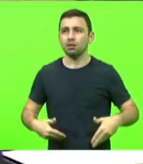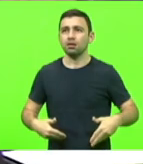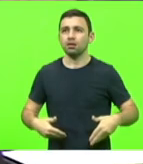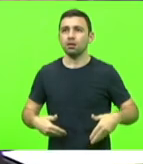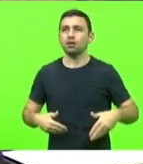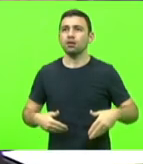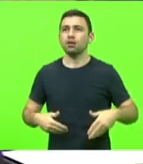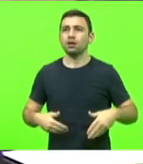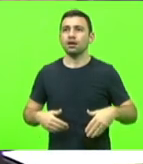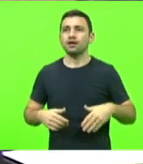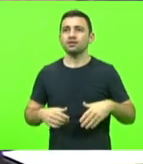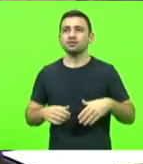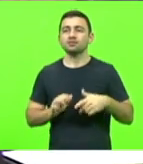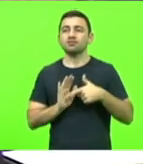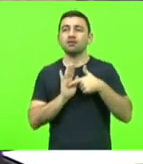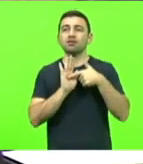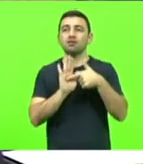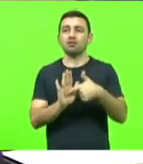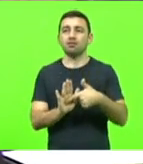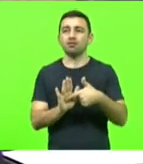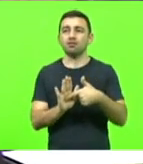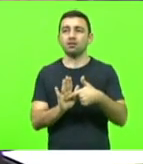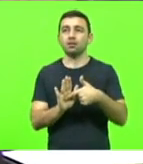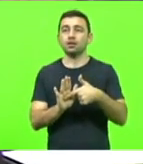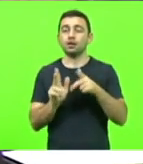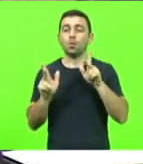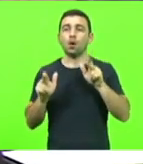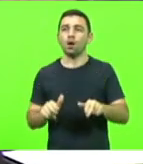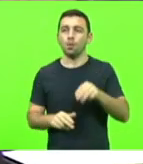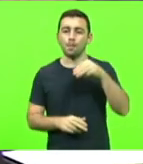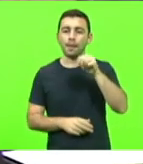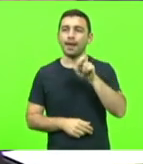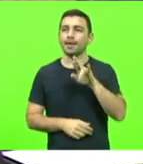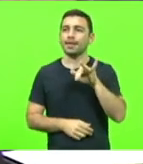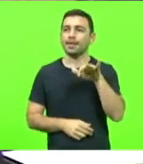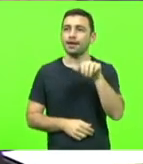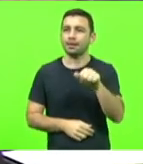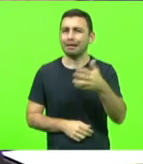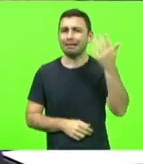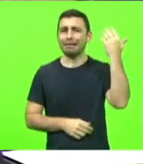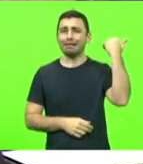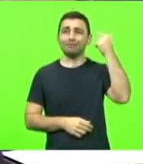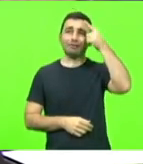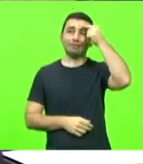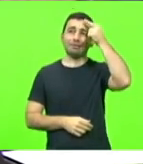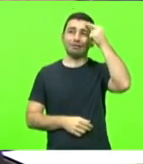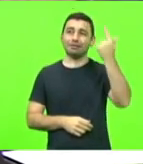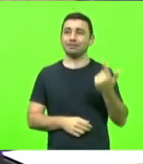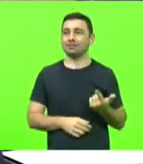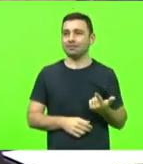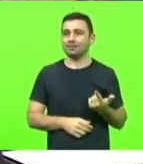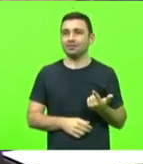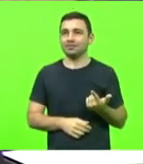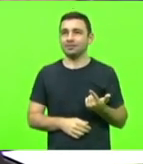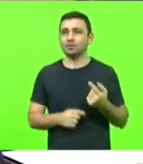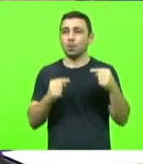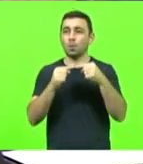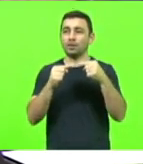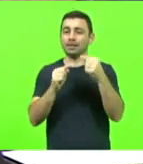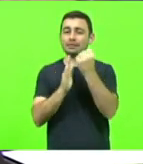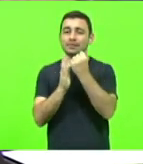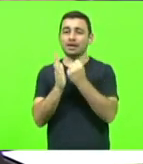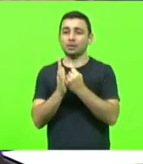fazendo às vezes da Maria Antonieta Universitária, da Maria Antonieta do século